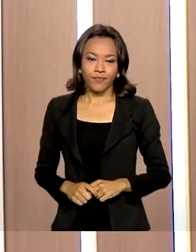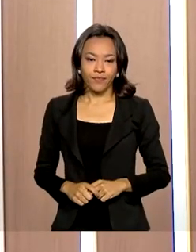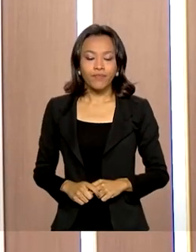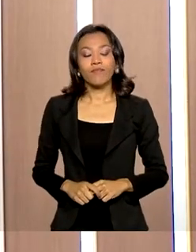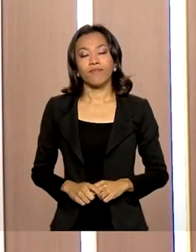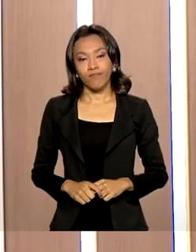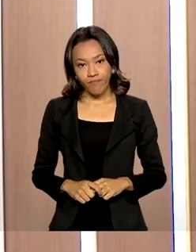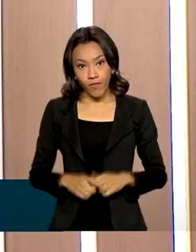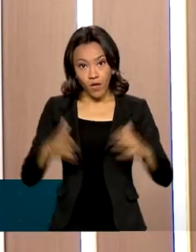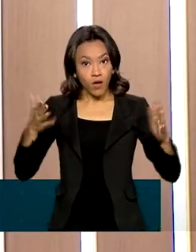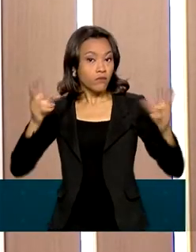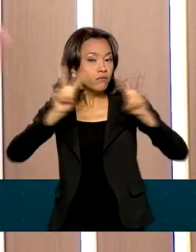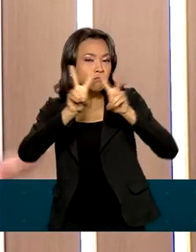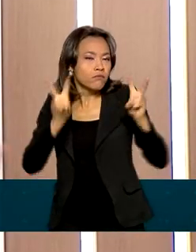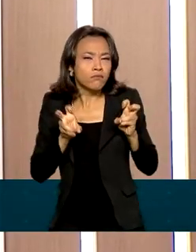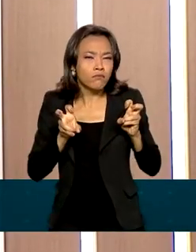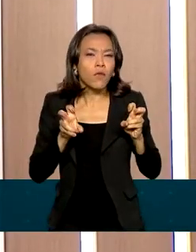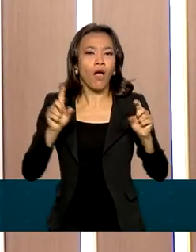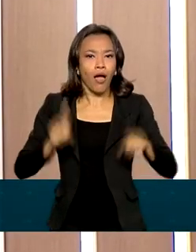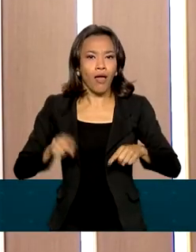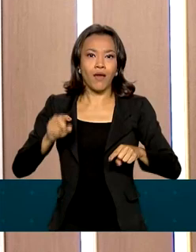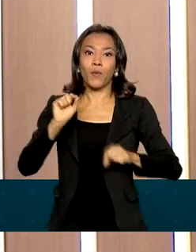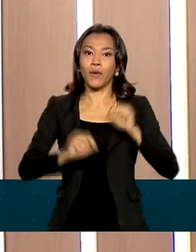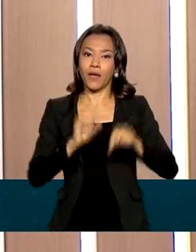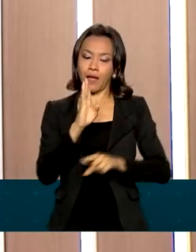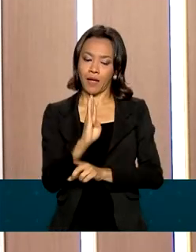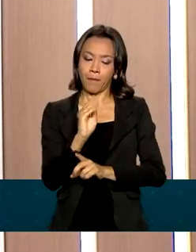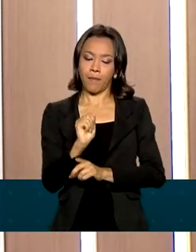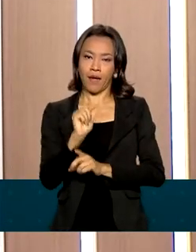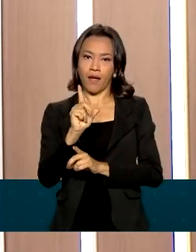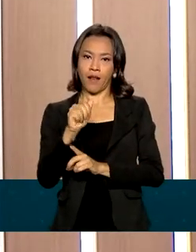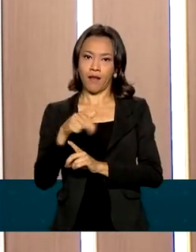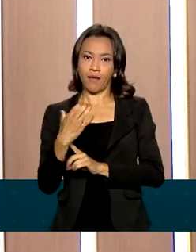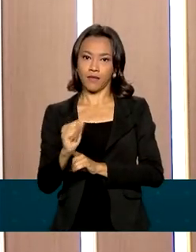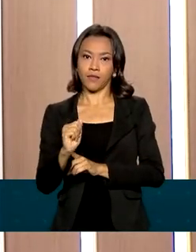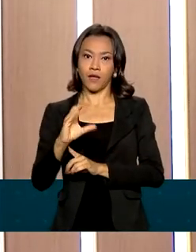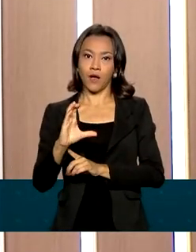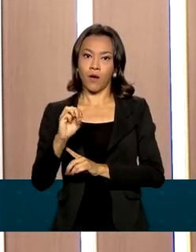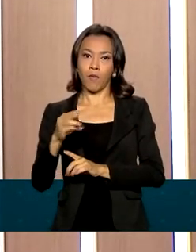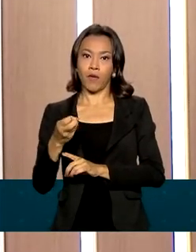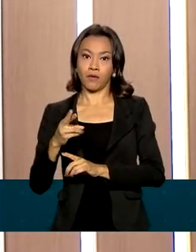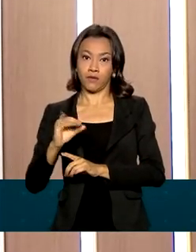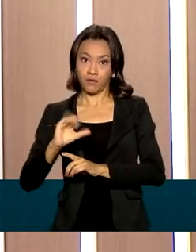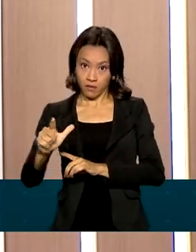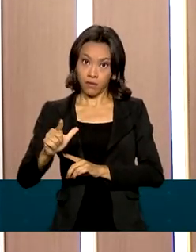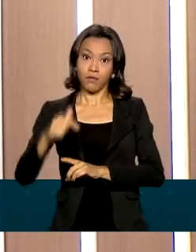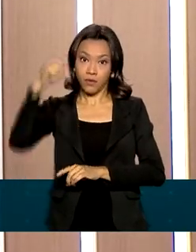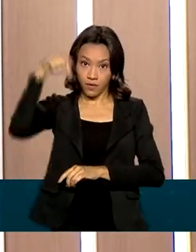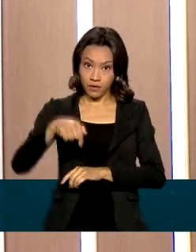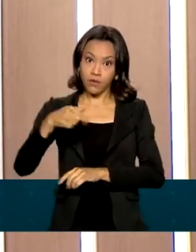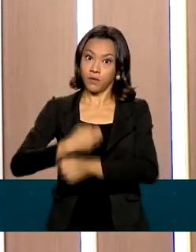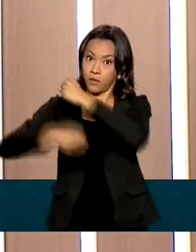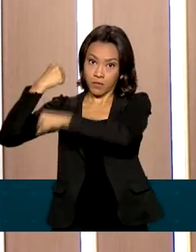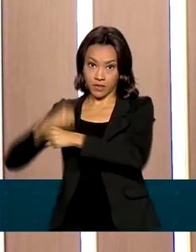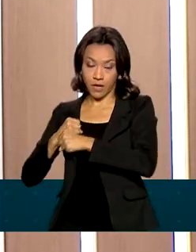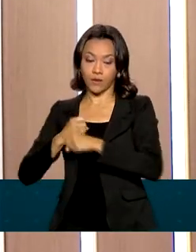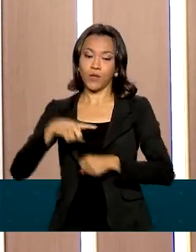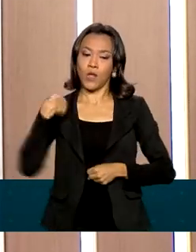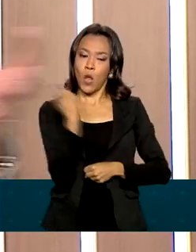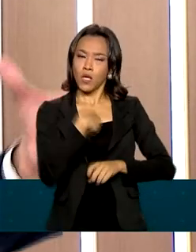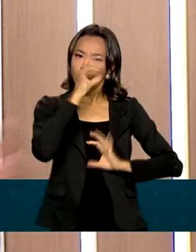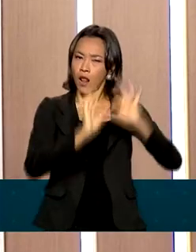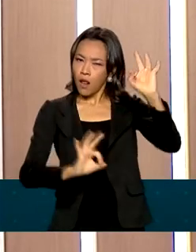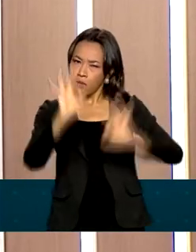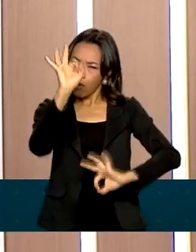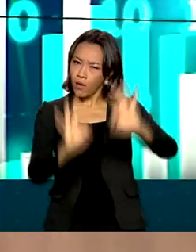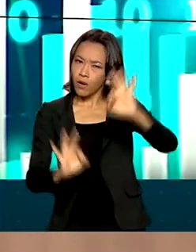O nosso tema de hoje é a balança comercial brasileira de 2021. E para tratar de um assunto tão importante, nós elaboramos uma arte